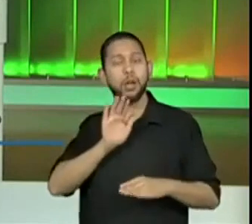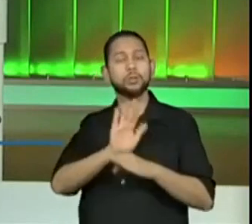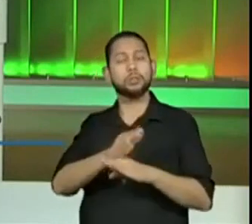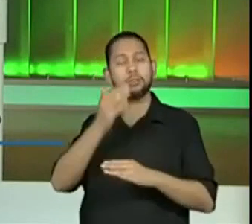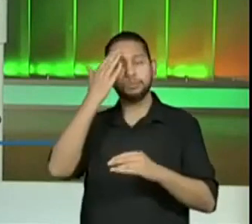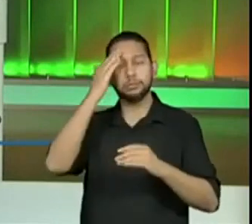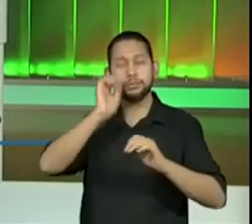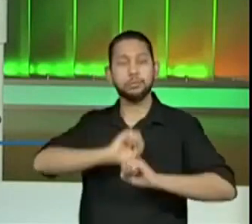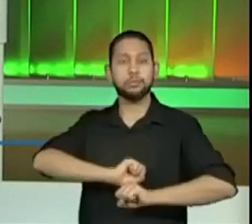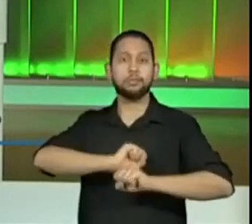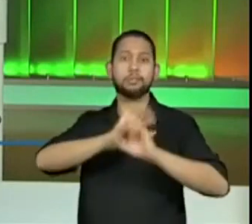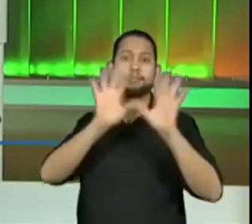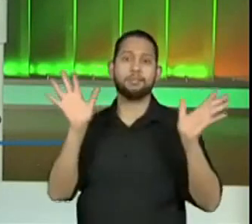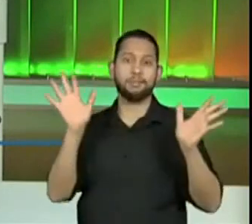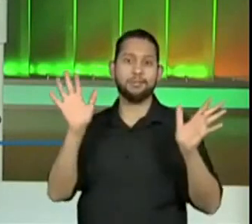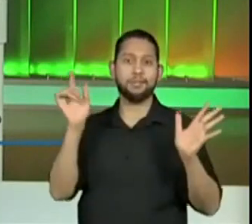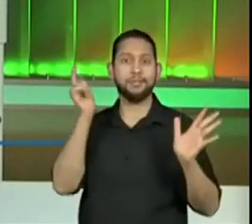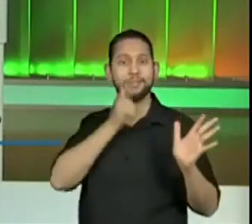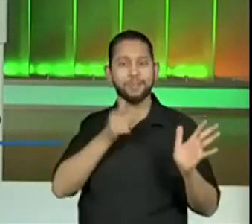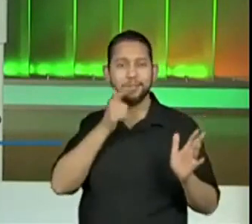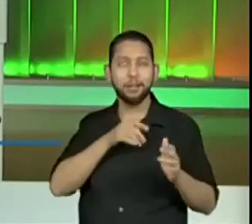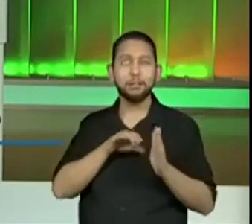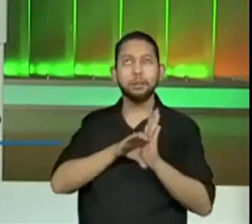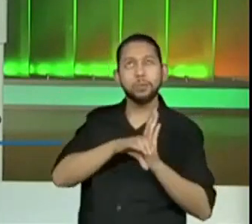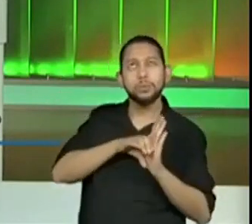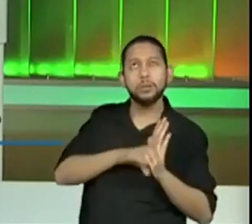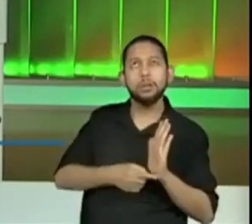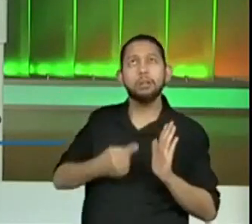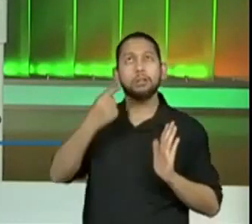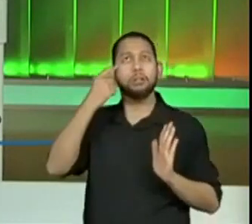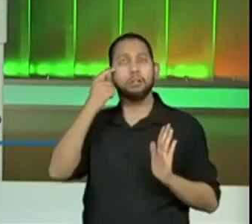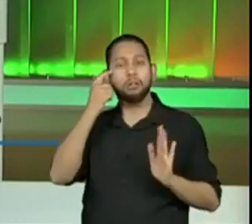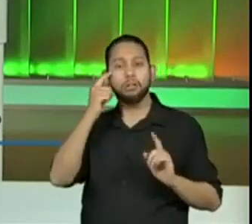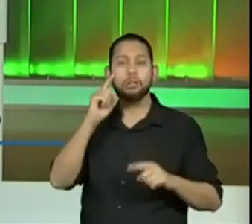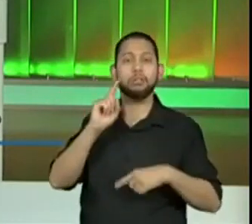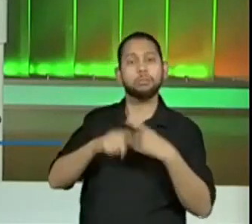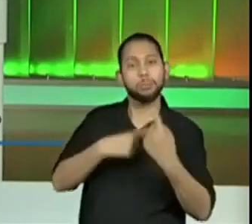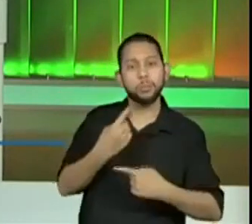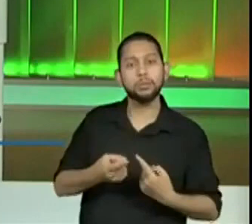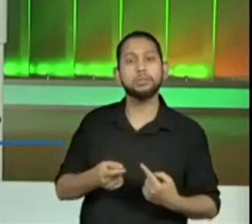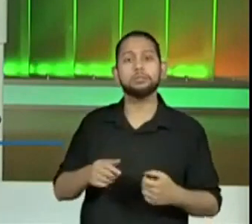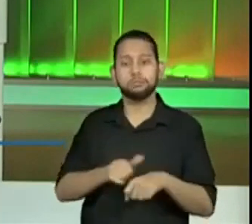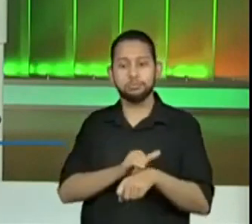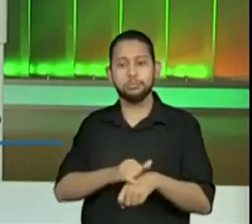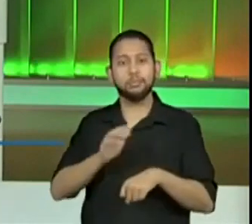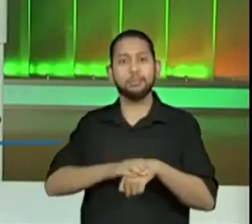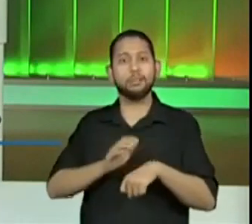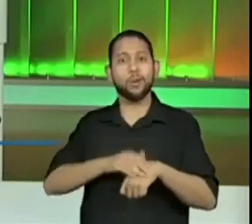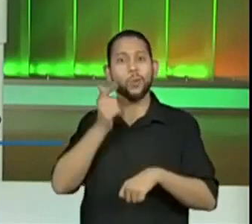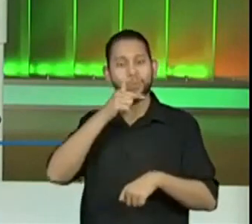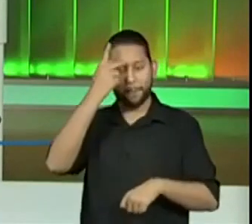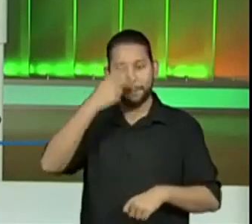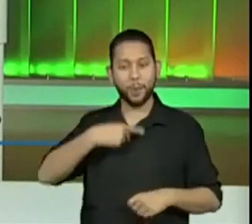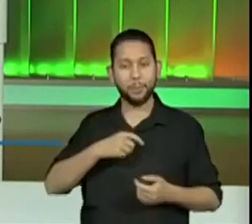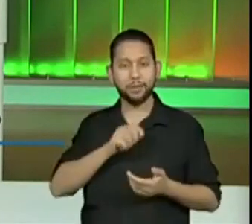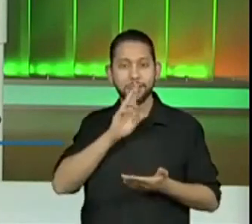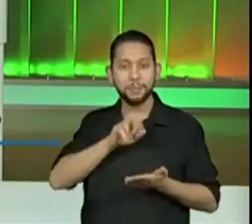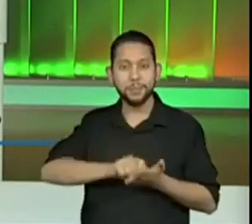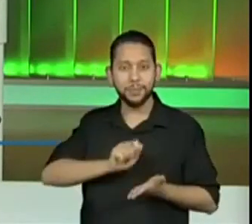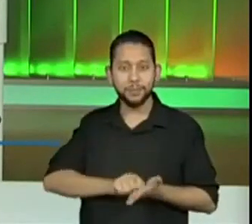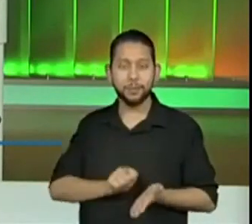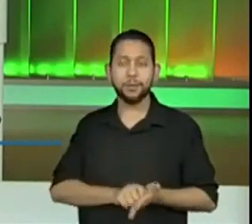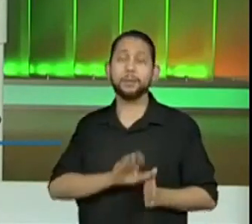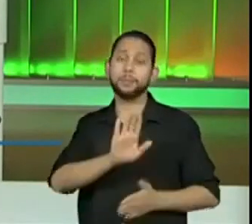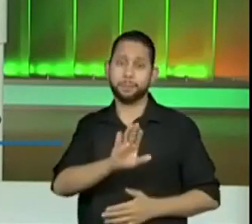também. E faz com que o aluno entenda o quê? O conceito da partilha desigual. Porque se ele entende o conceito da